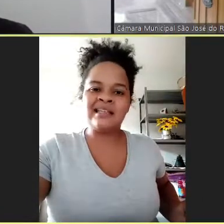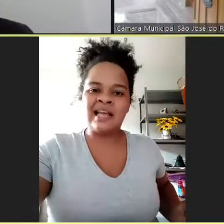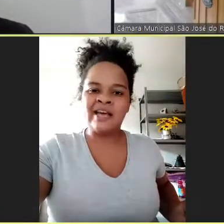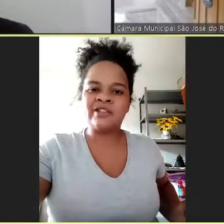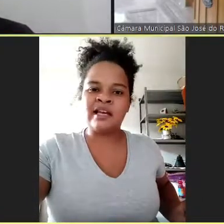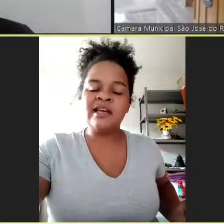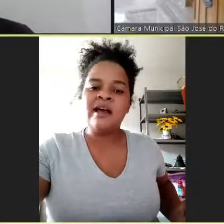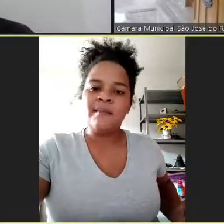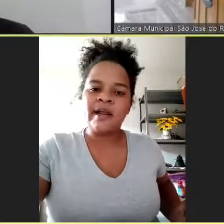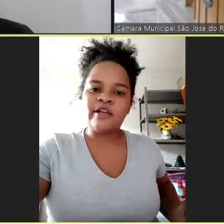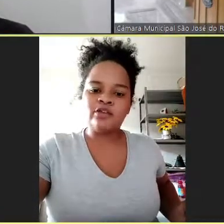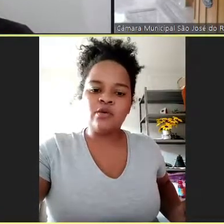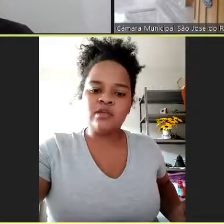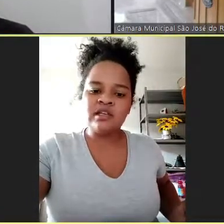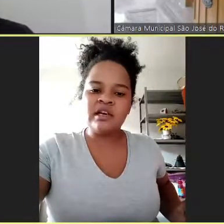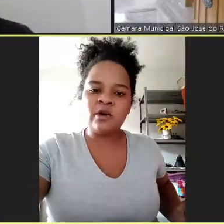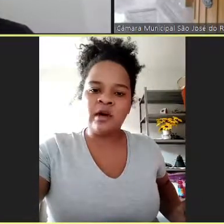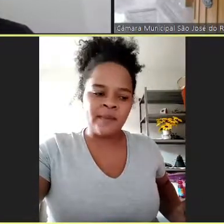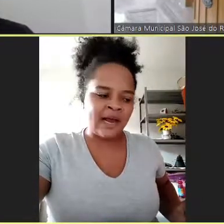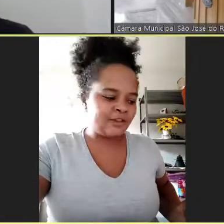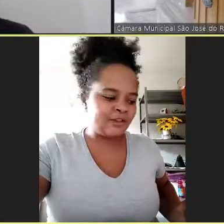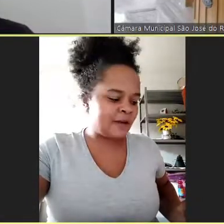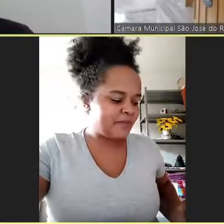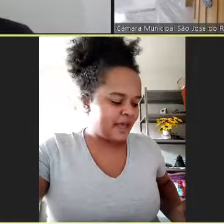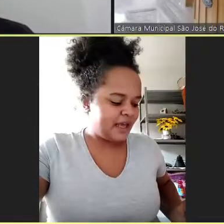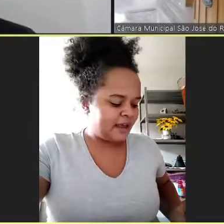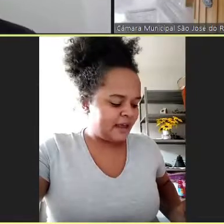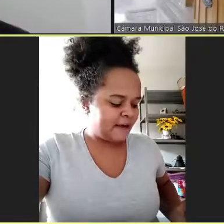traçar estratégias aí para que a gente consiga colocar em prática